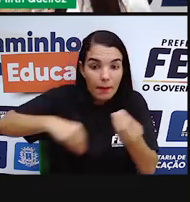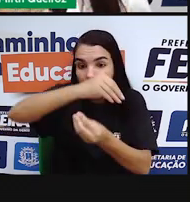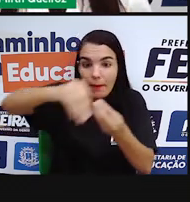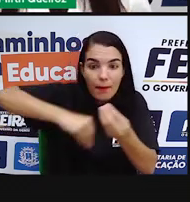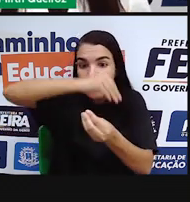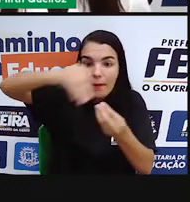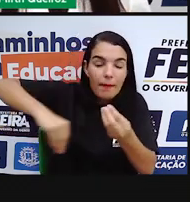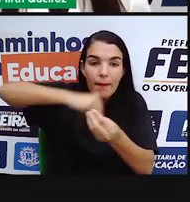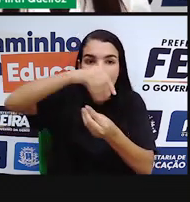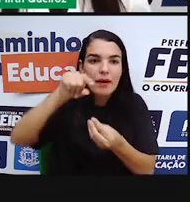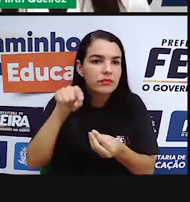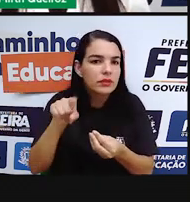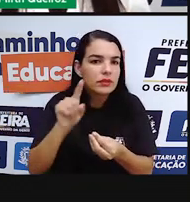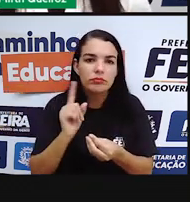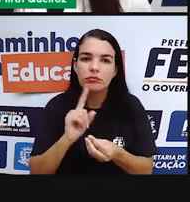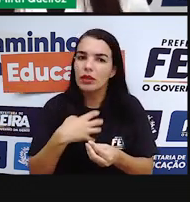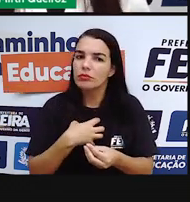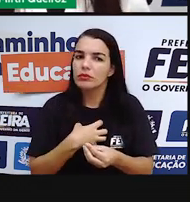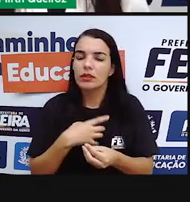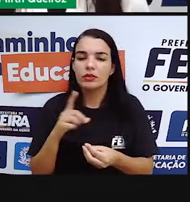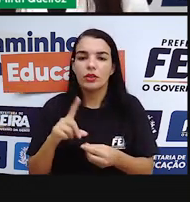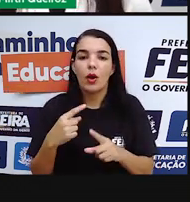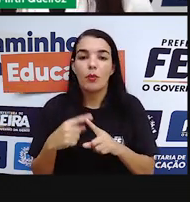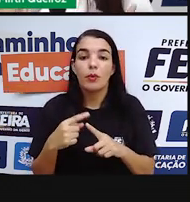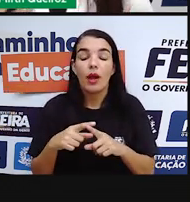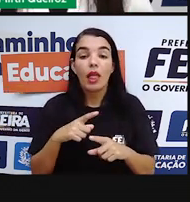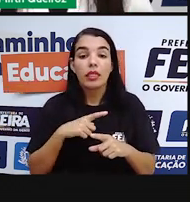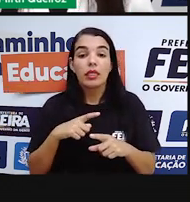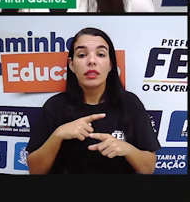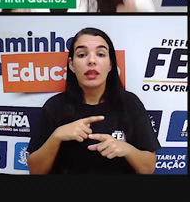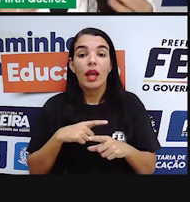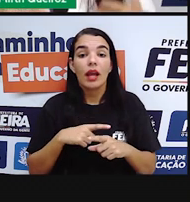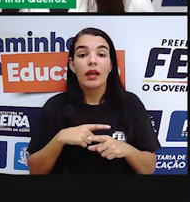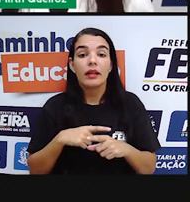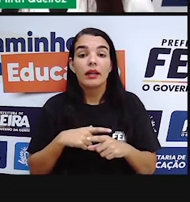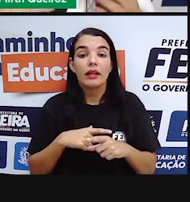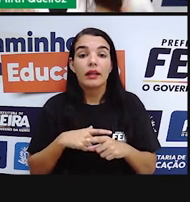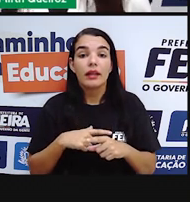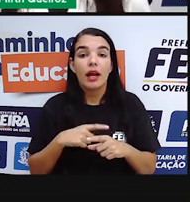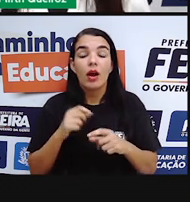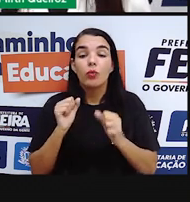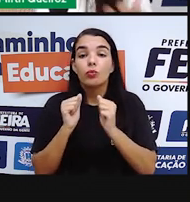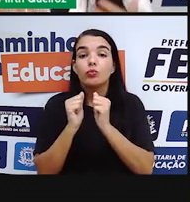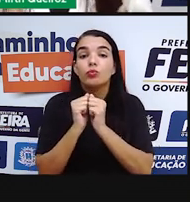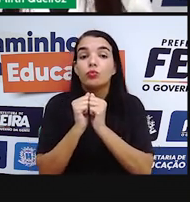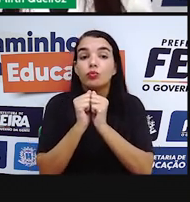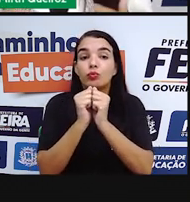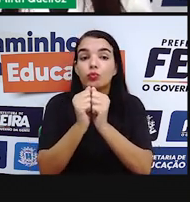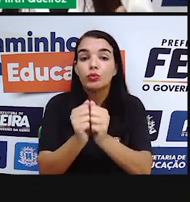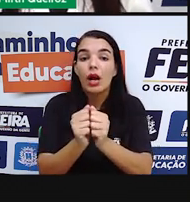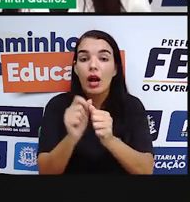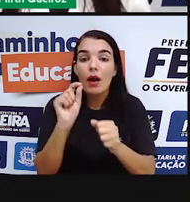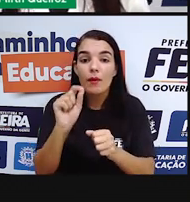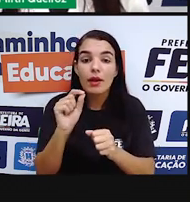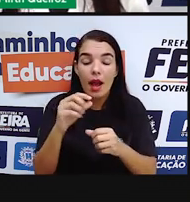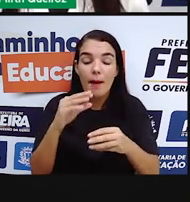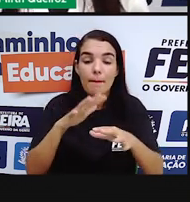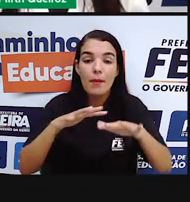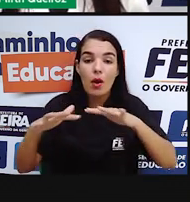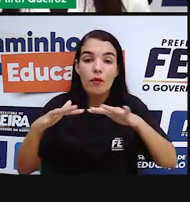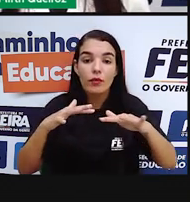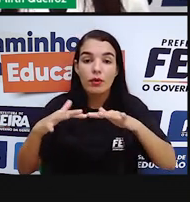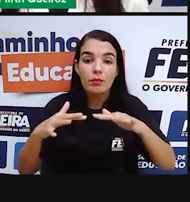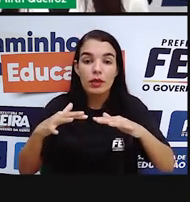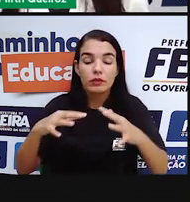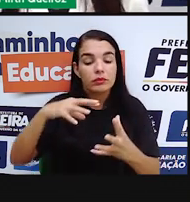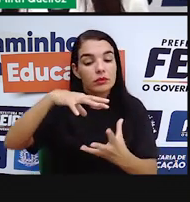tamanha velocidade porque você está acompanhando o trem, você está em movimento junto com